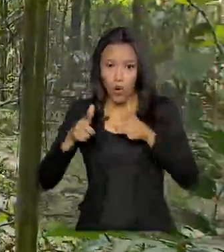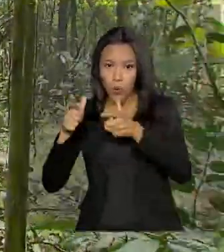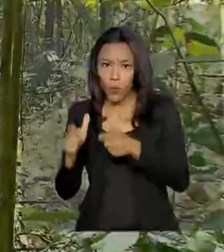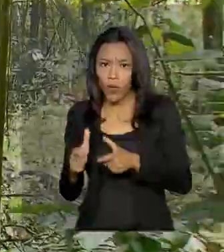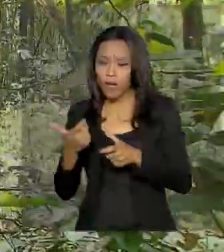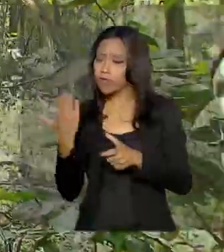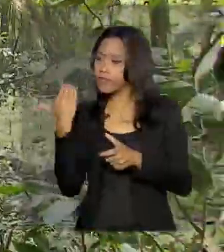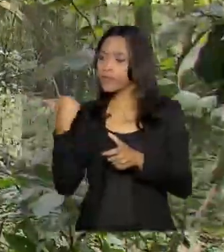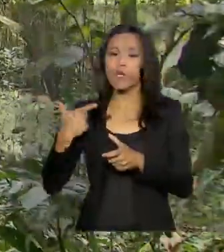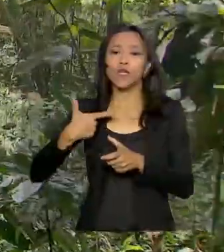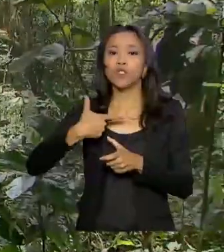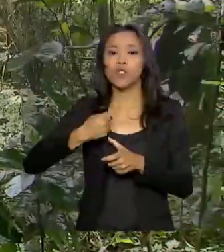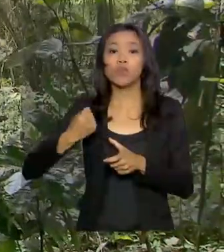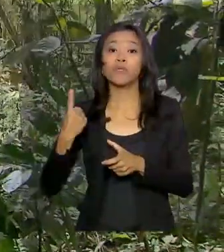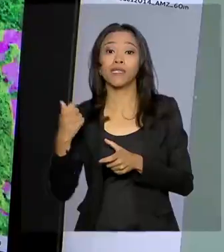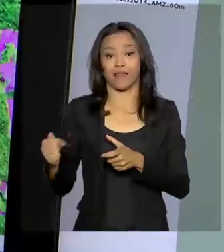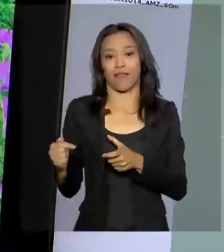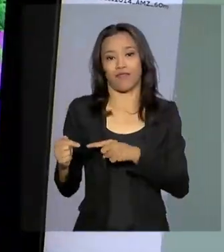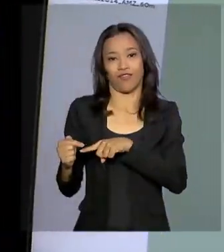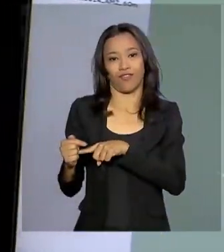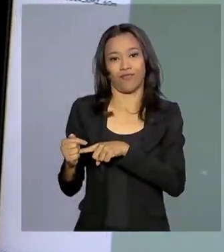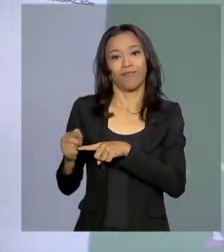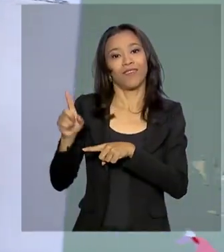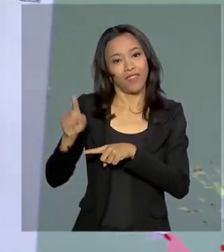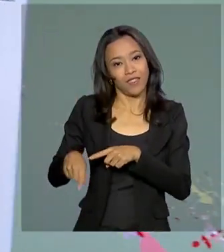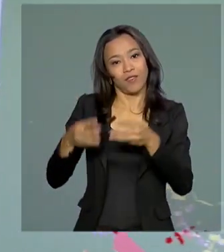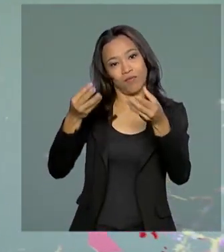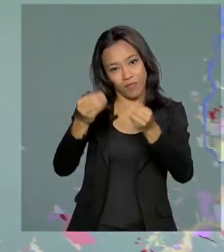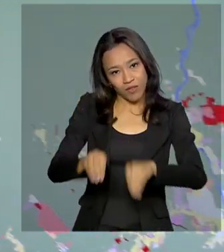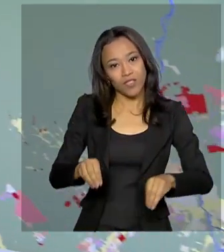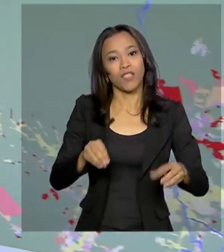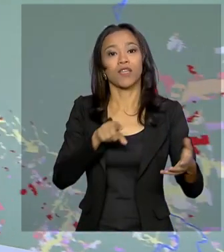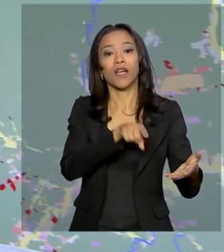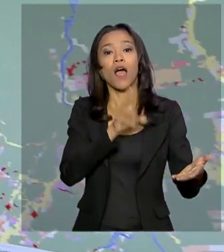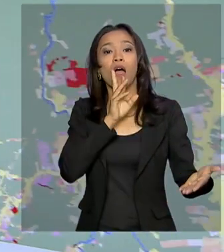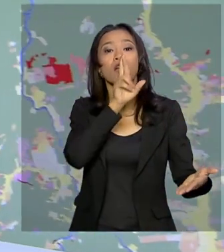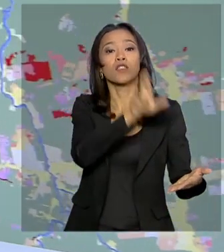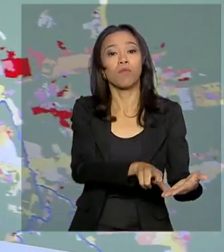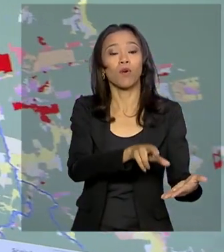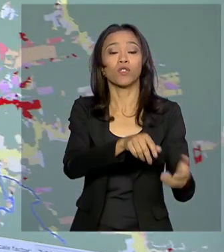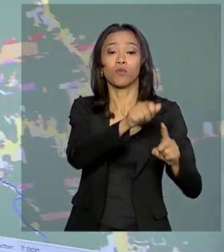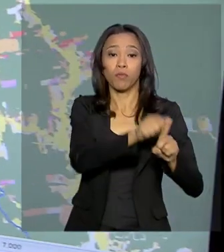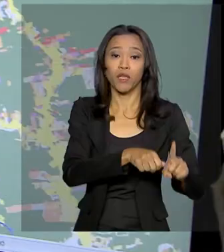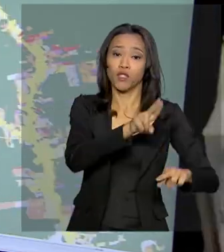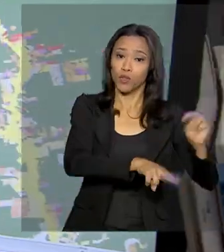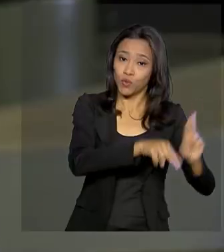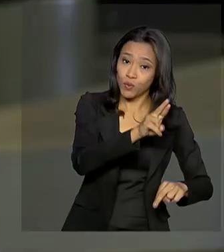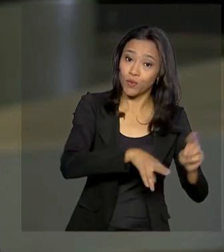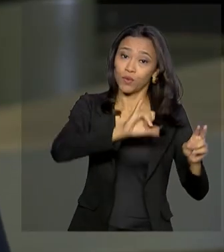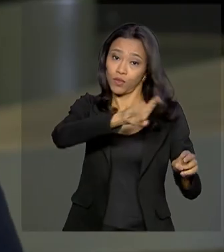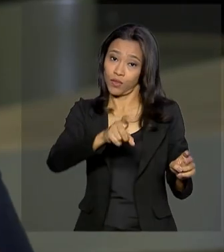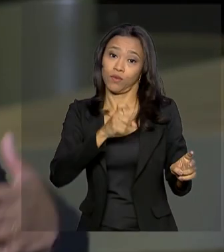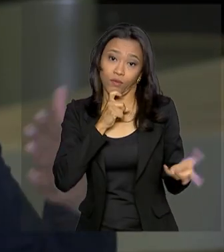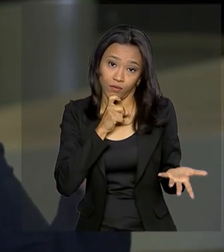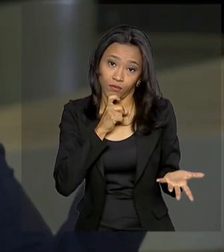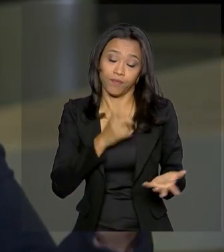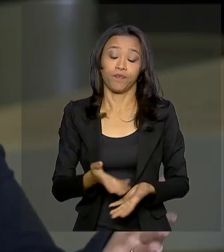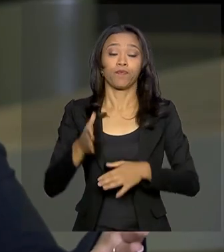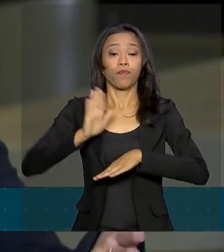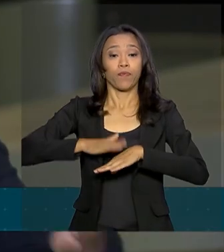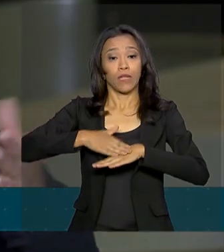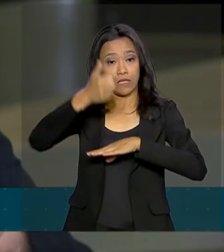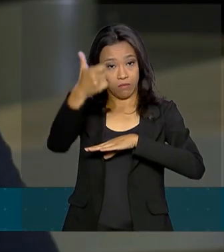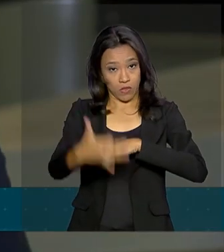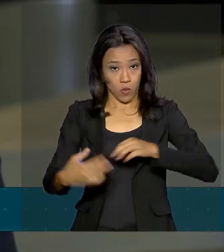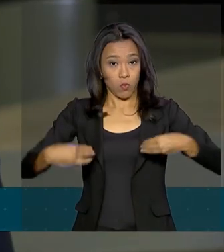começaram em 2017, o que teria afetado no resultado final dos meses de junho e julho. Segundo o Ministério do